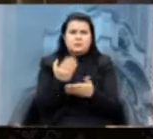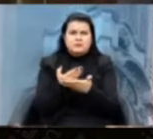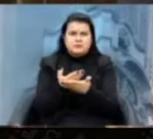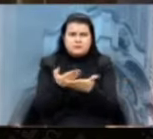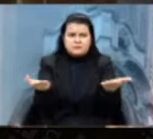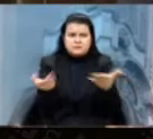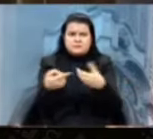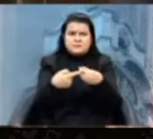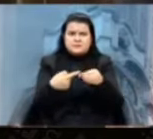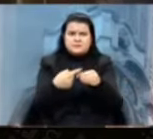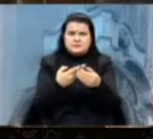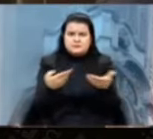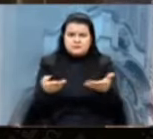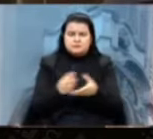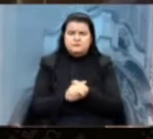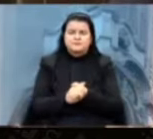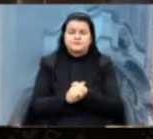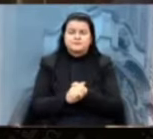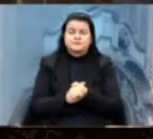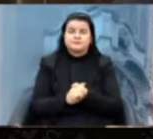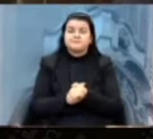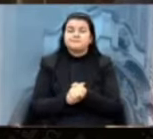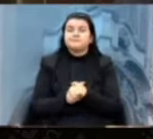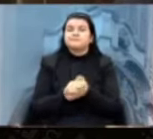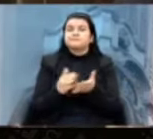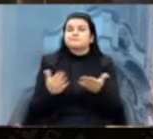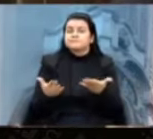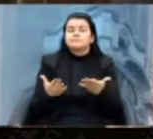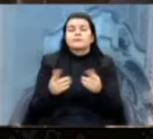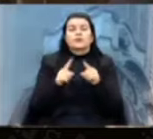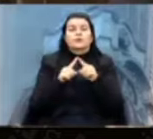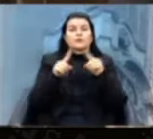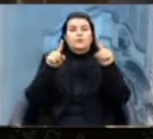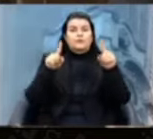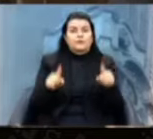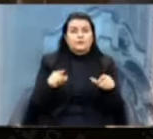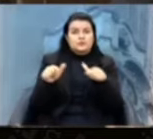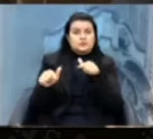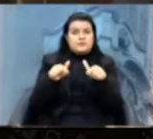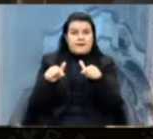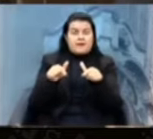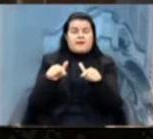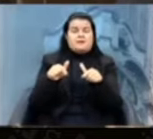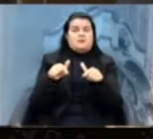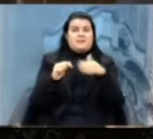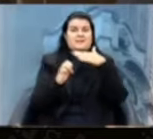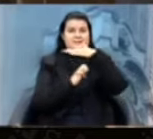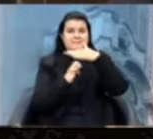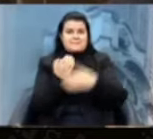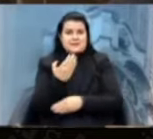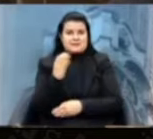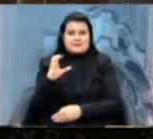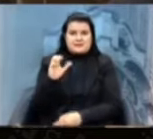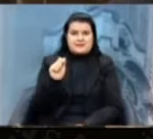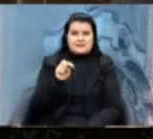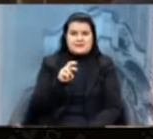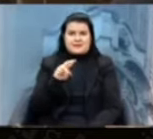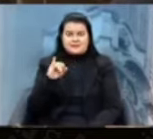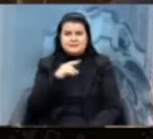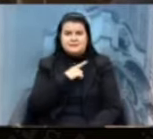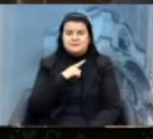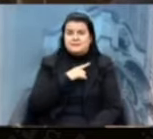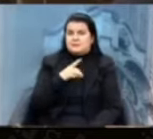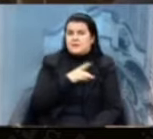Enquanto os trabalhadores e trabalhadoras da Carris estão apreensivos,